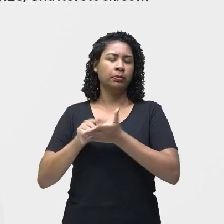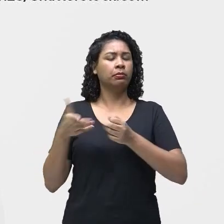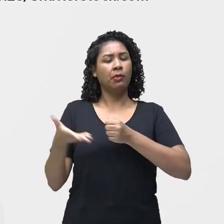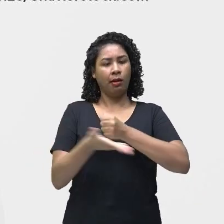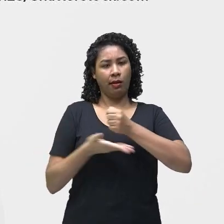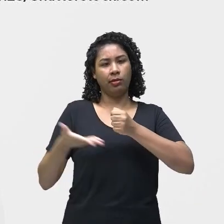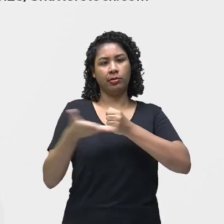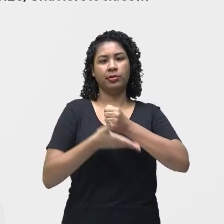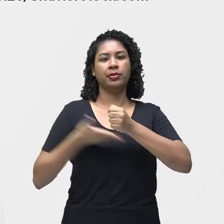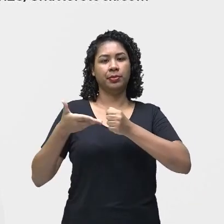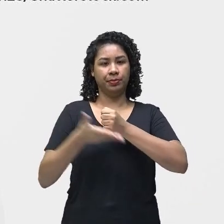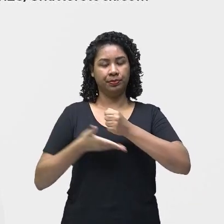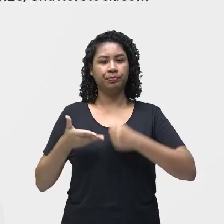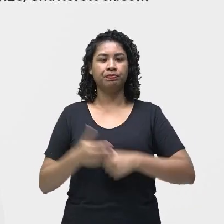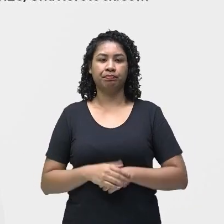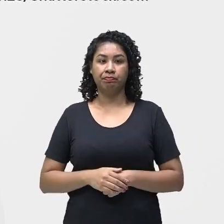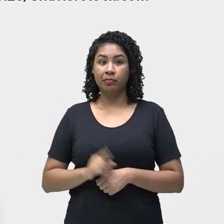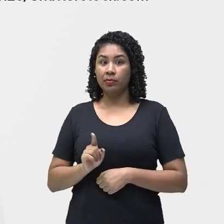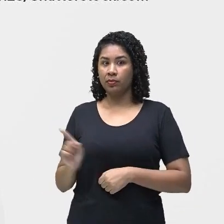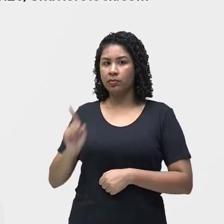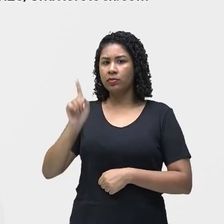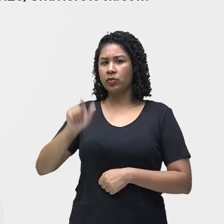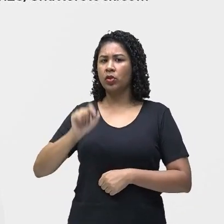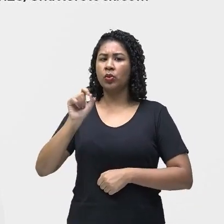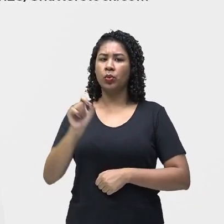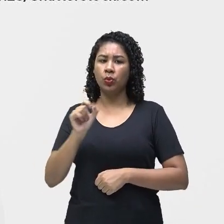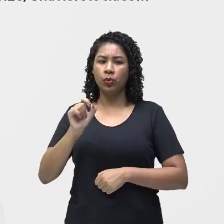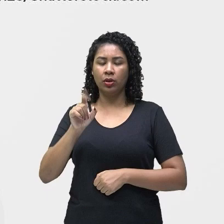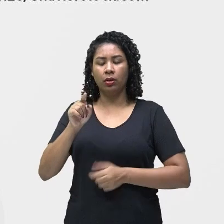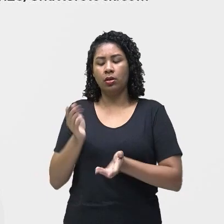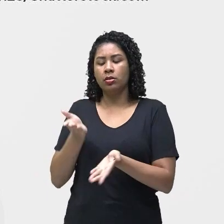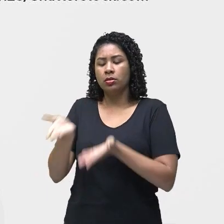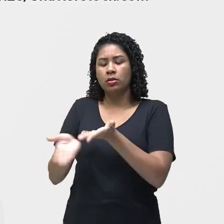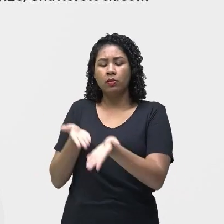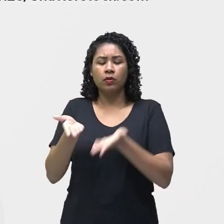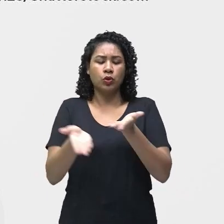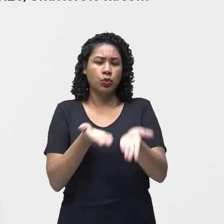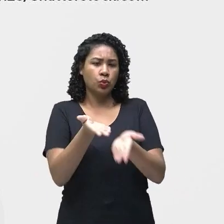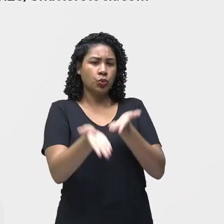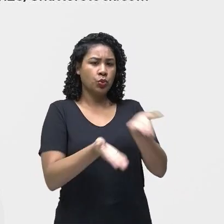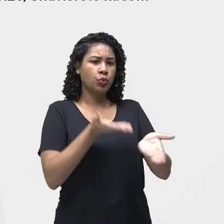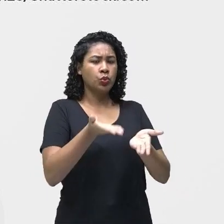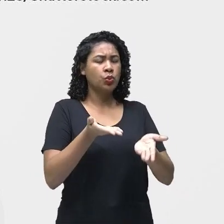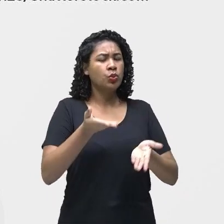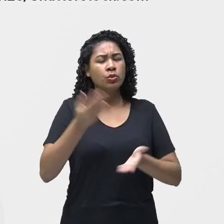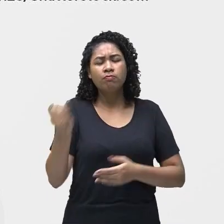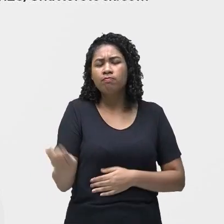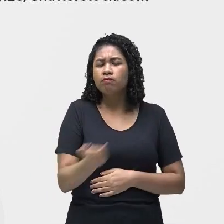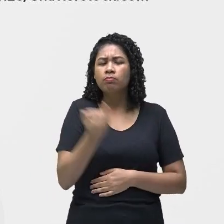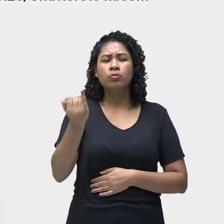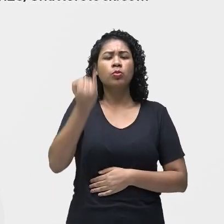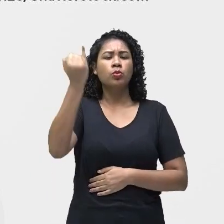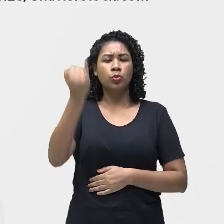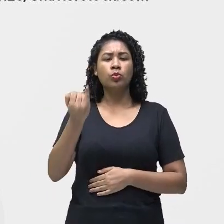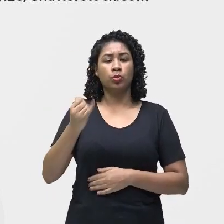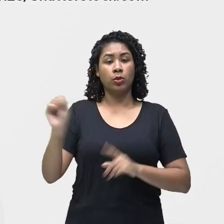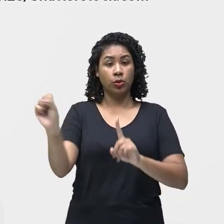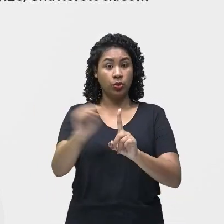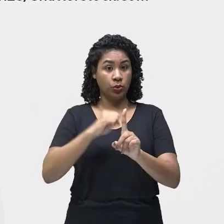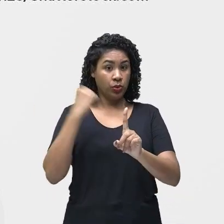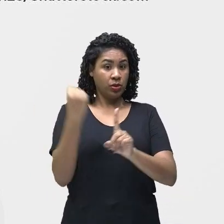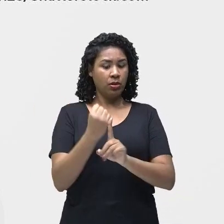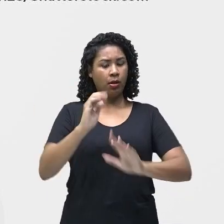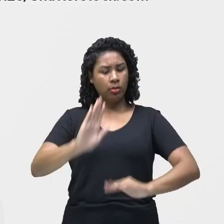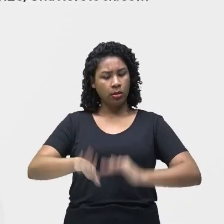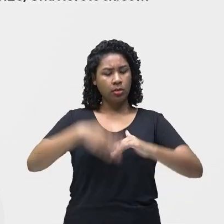saneamento básico é um conjunto de serviços fundamentais para o desenvolvimento socioeconômico